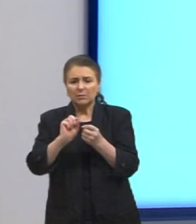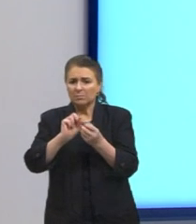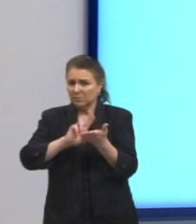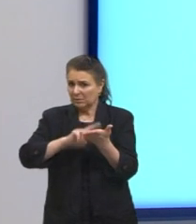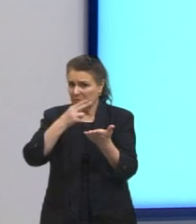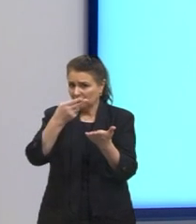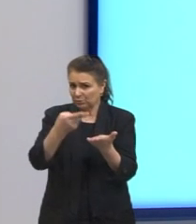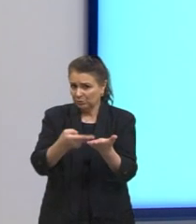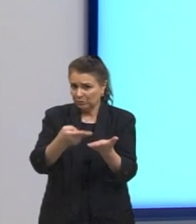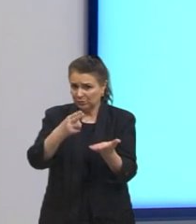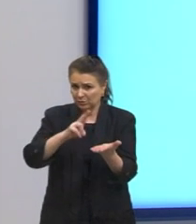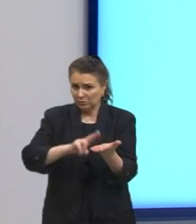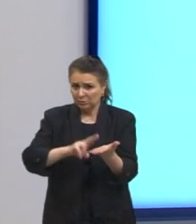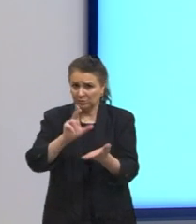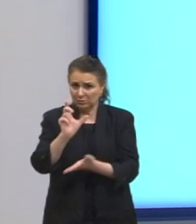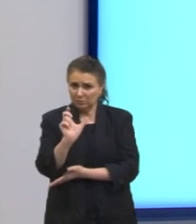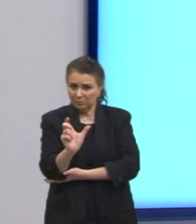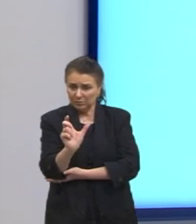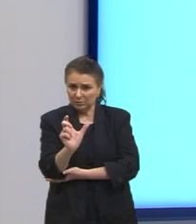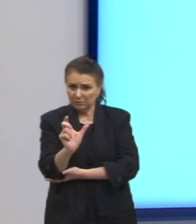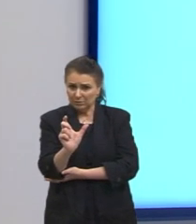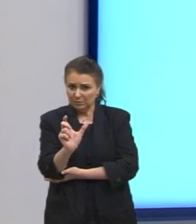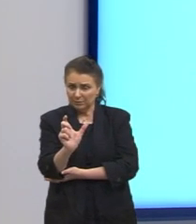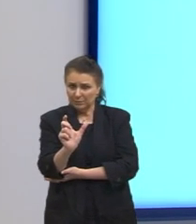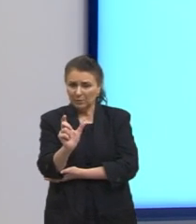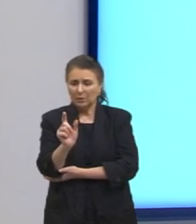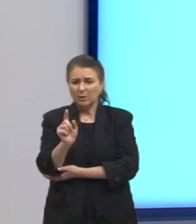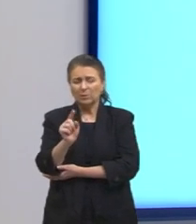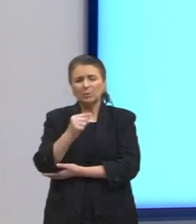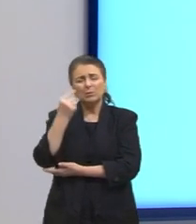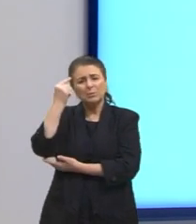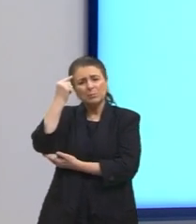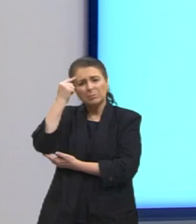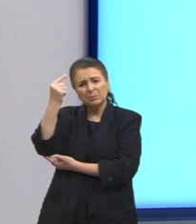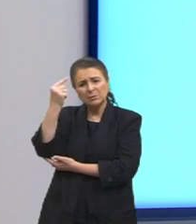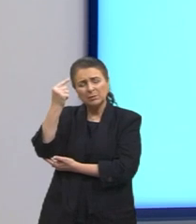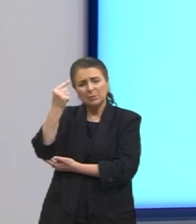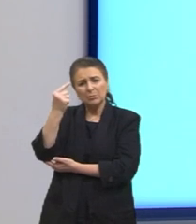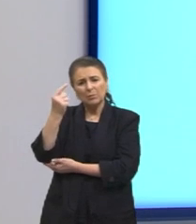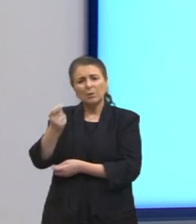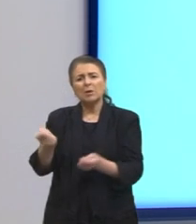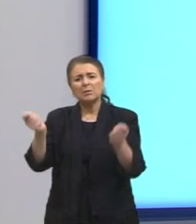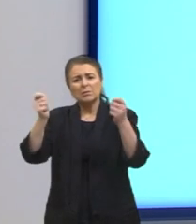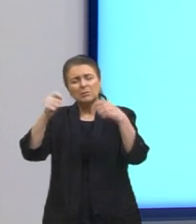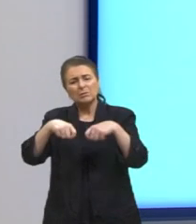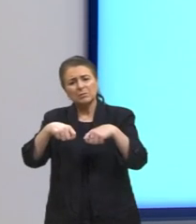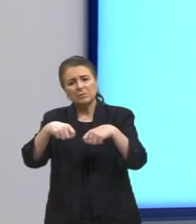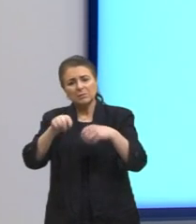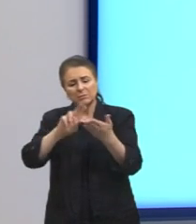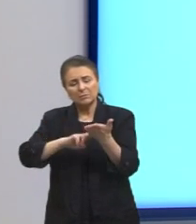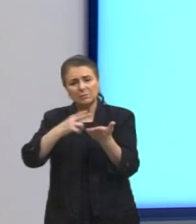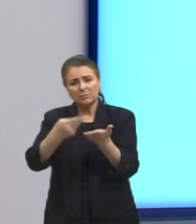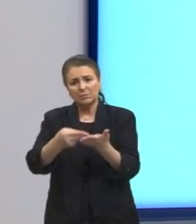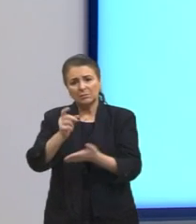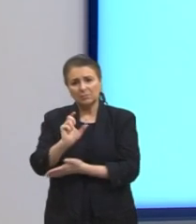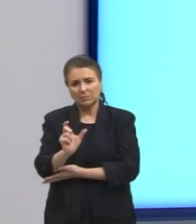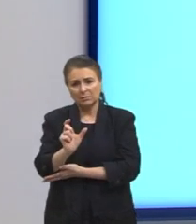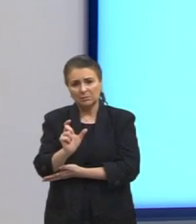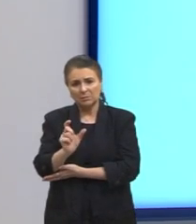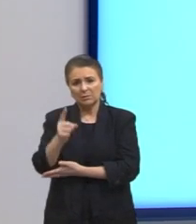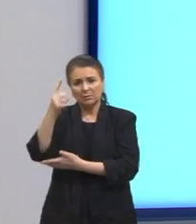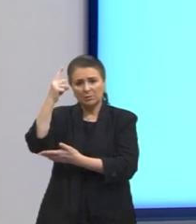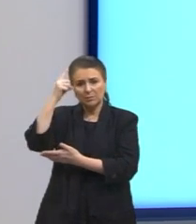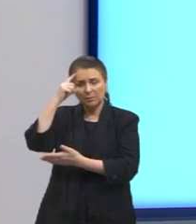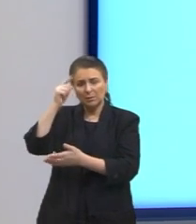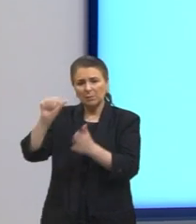a palavra unthinkable, nós não pensamos em quais são as possíveis traduções dela. Nós pensamos